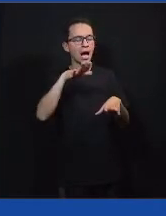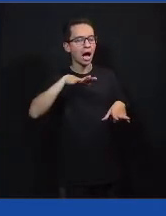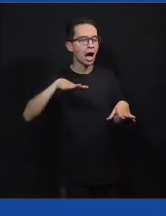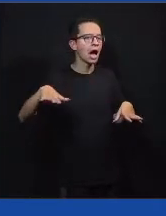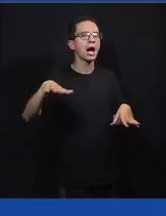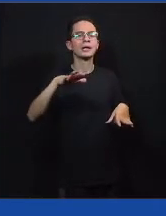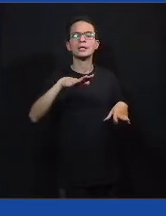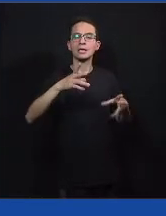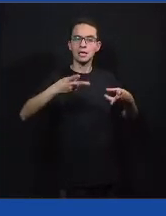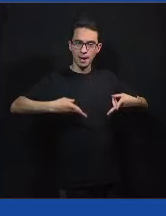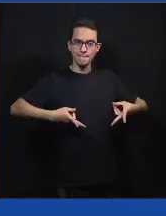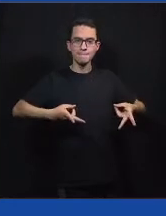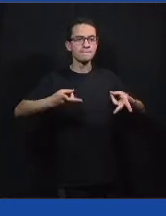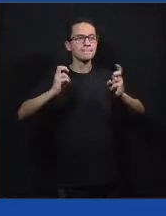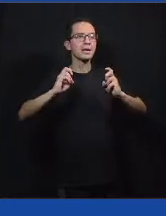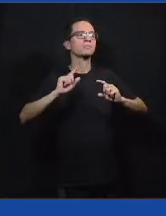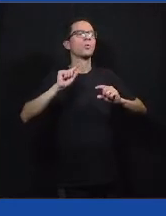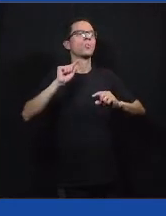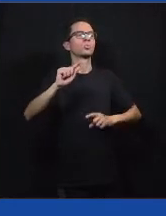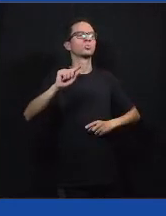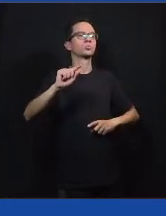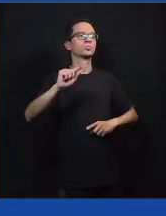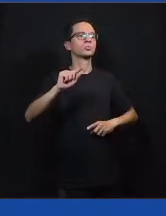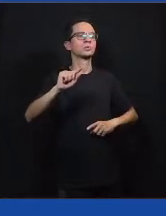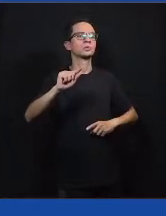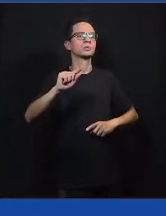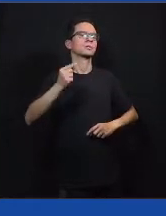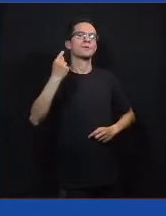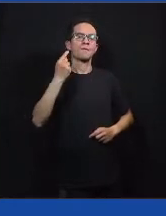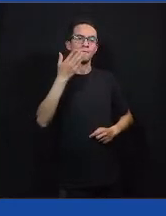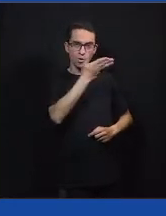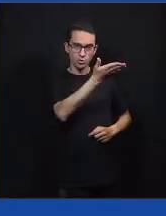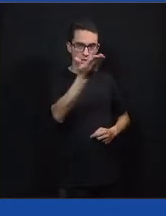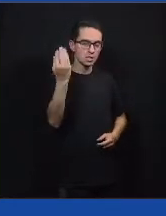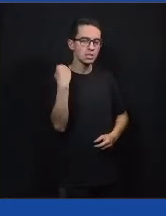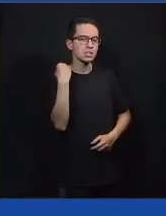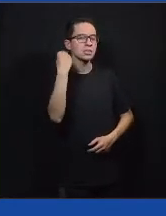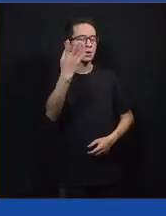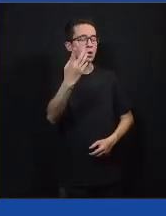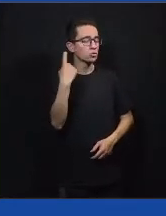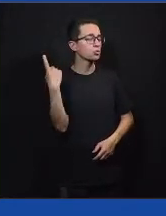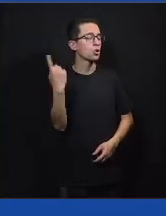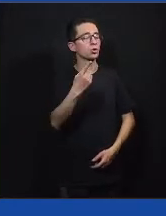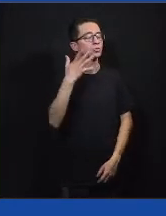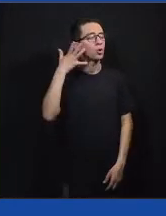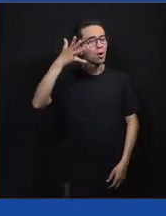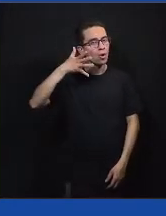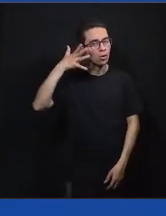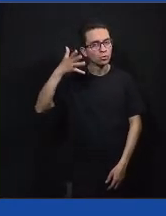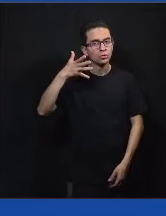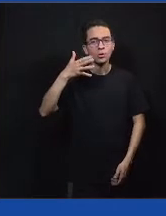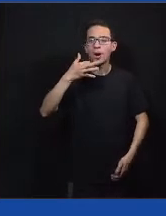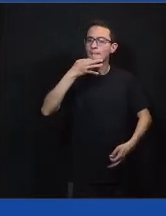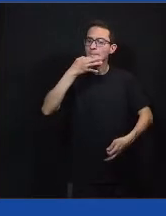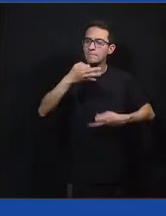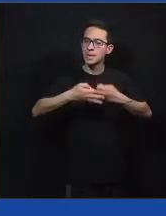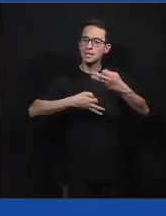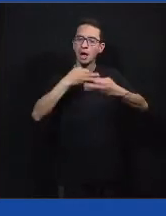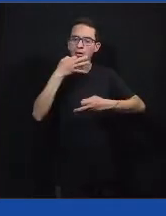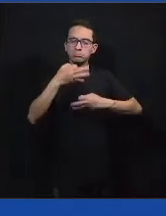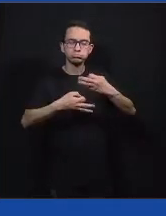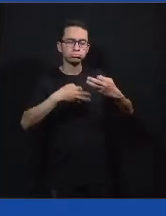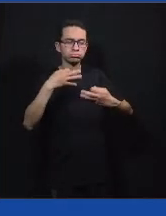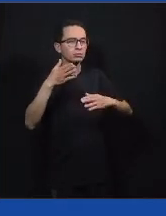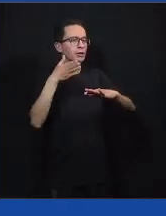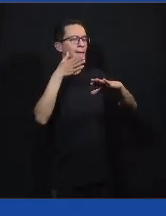percebi que vocês nos deram vozes, que a gente pode opinar, que a gente pode participar